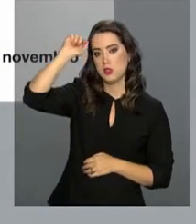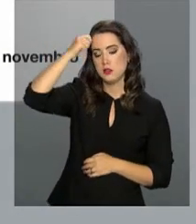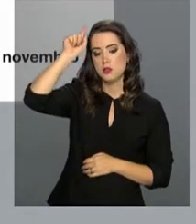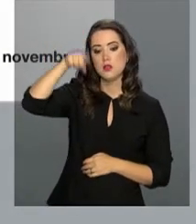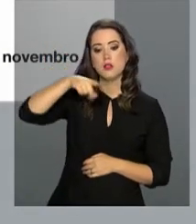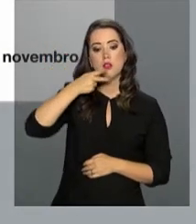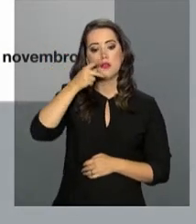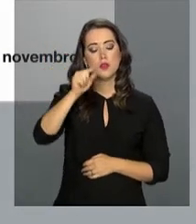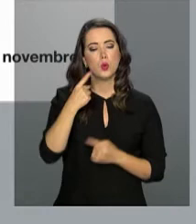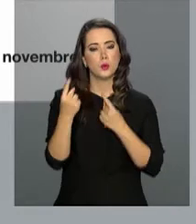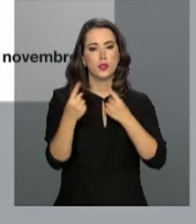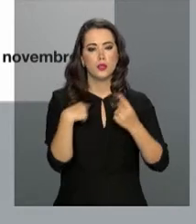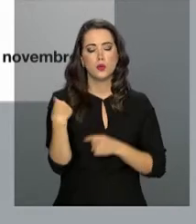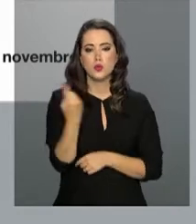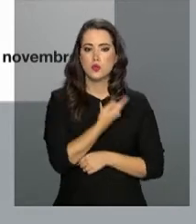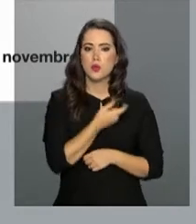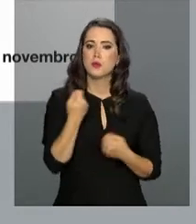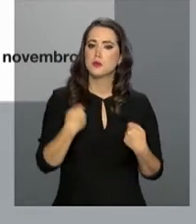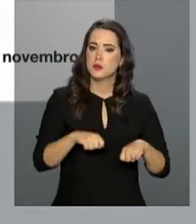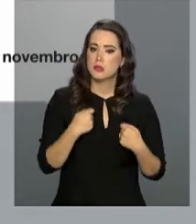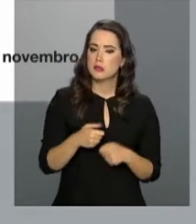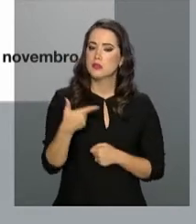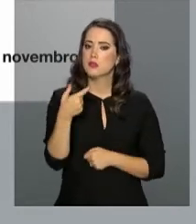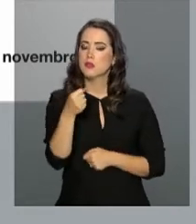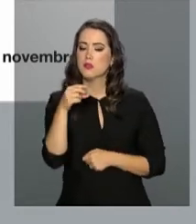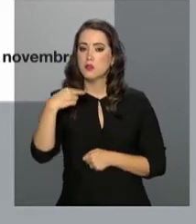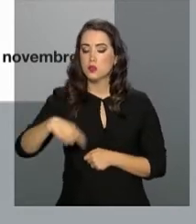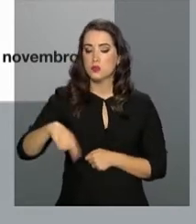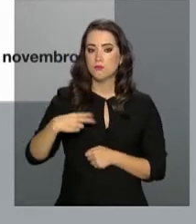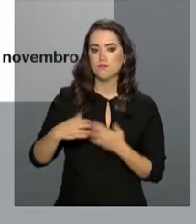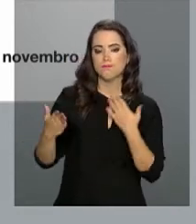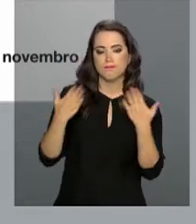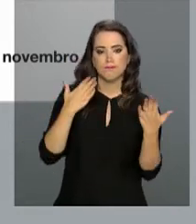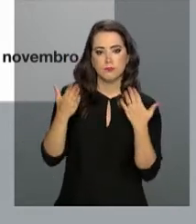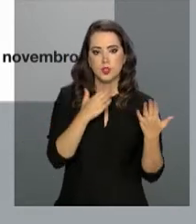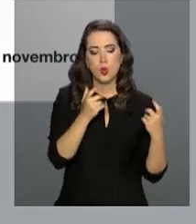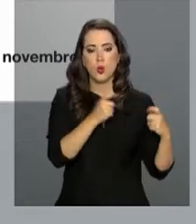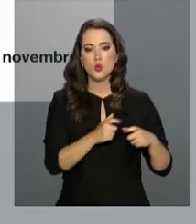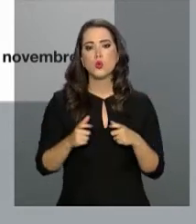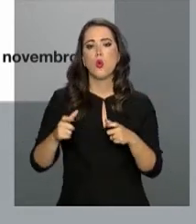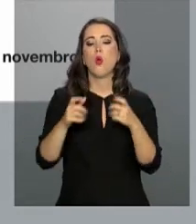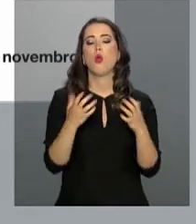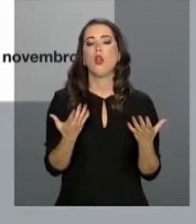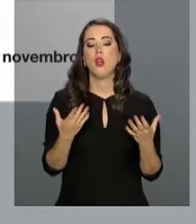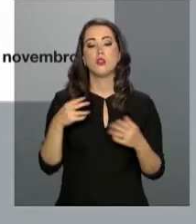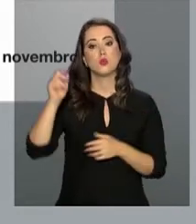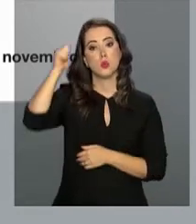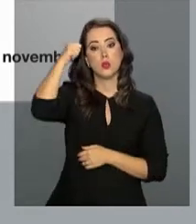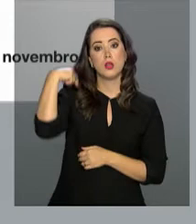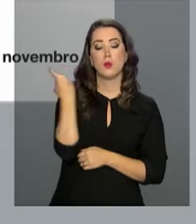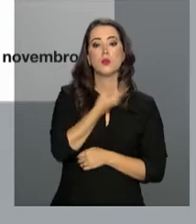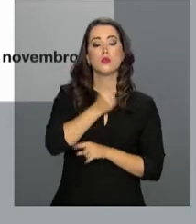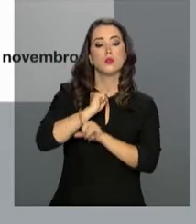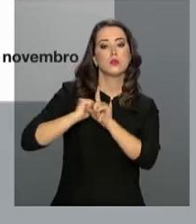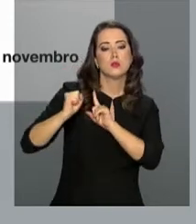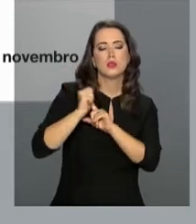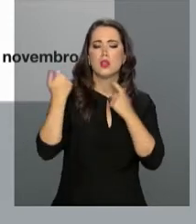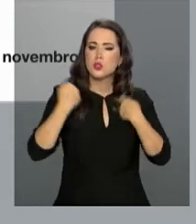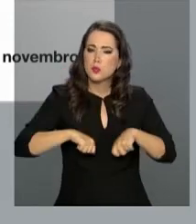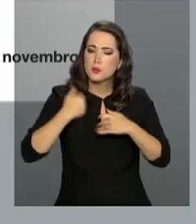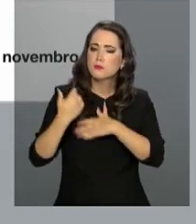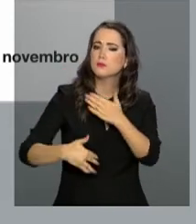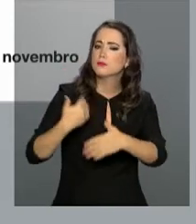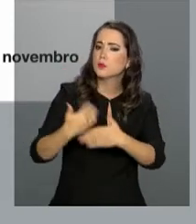disse que cabe a cada um de nós, neste 20 de novembro, refletir sobre o espaço dos negros em nossa sociedade e que devemos